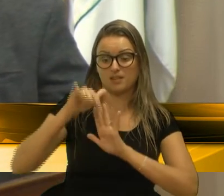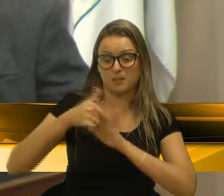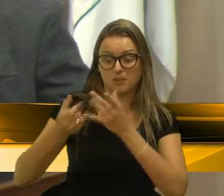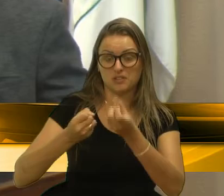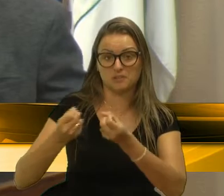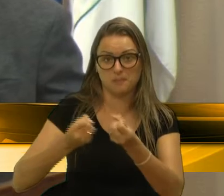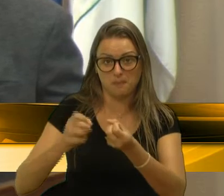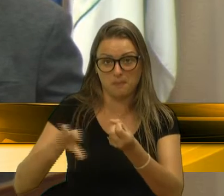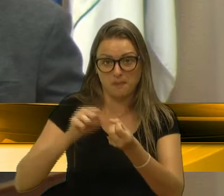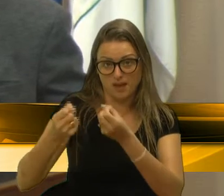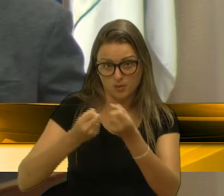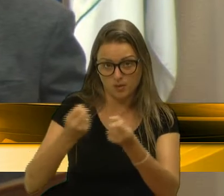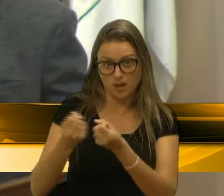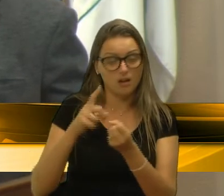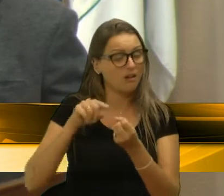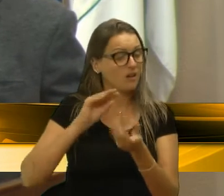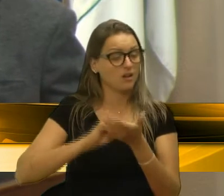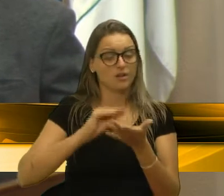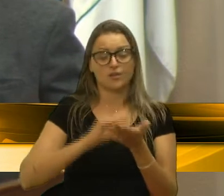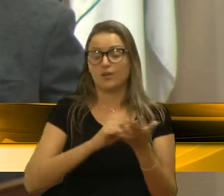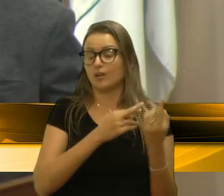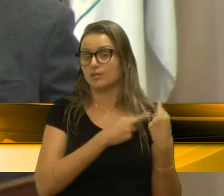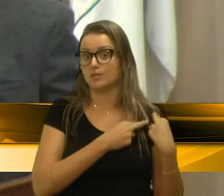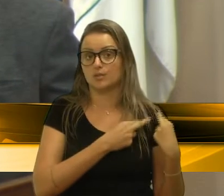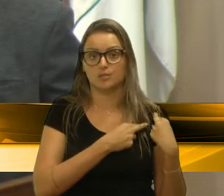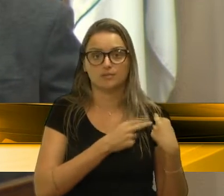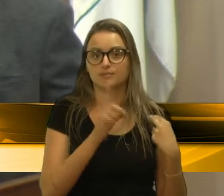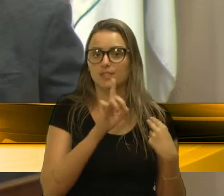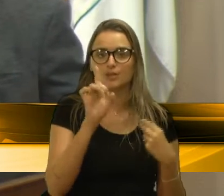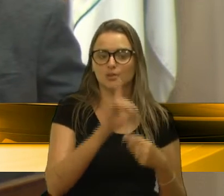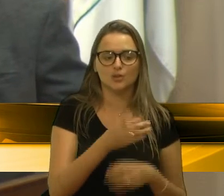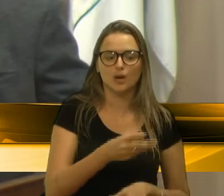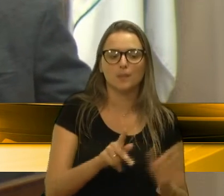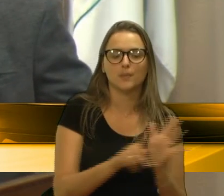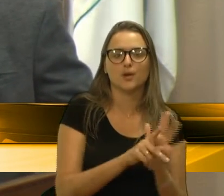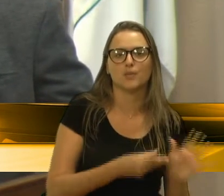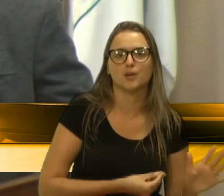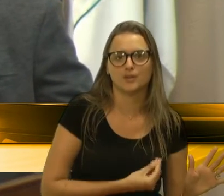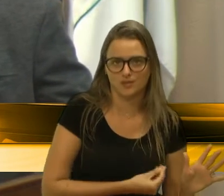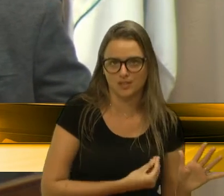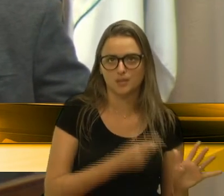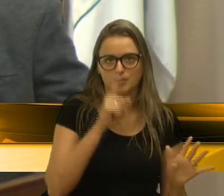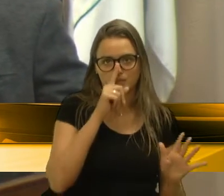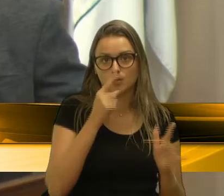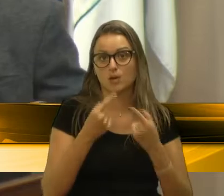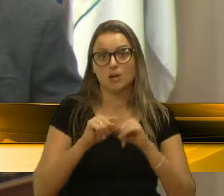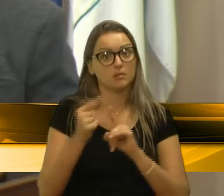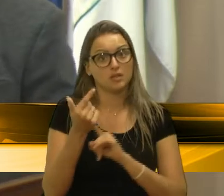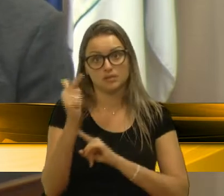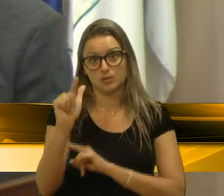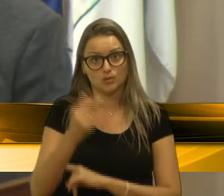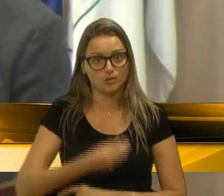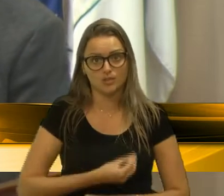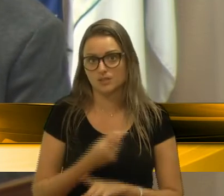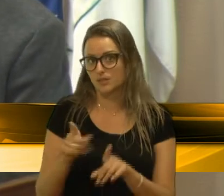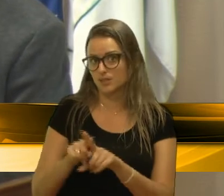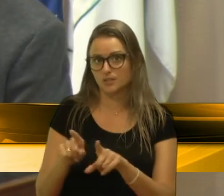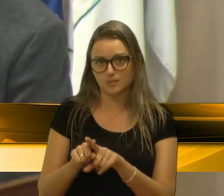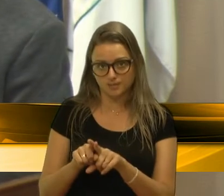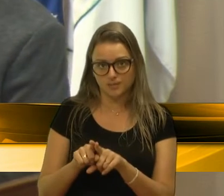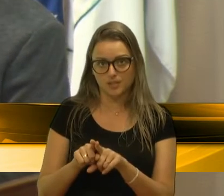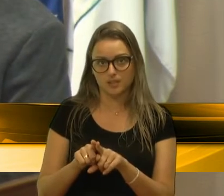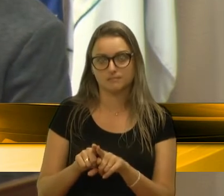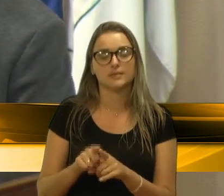É um irresponsável que coloca não apenas a sua vida em risco, mas a vida de outras pessoas também. Então, nunca é demais a gente